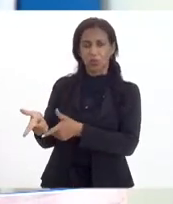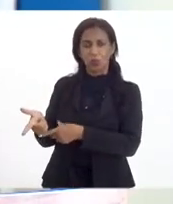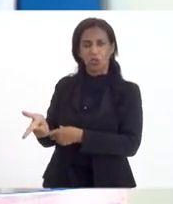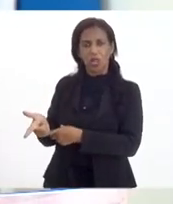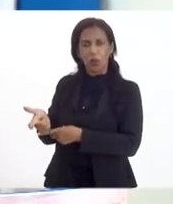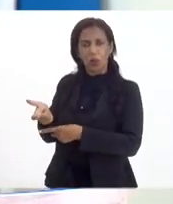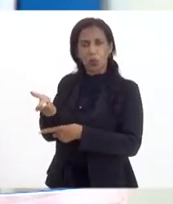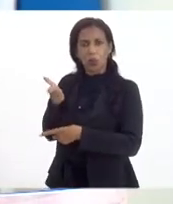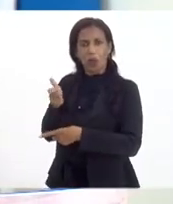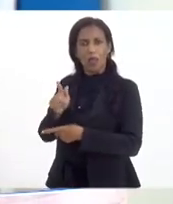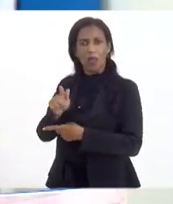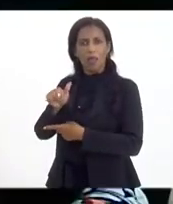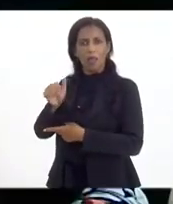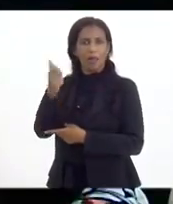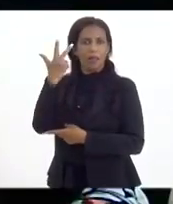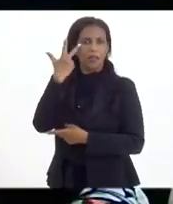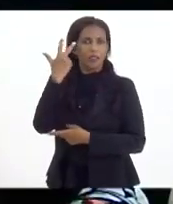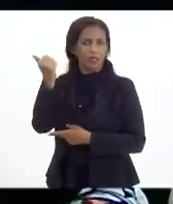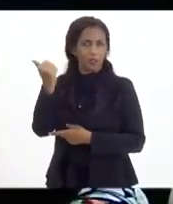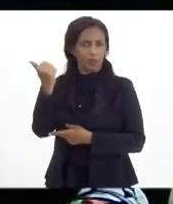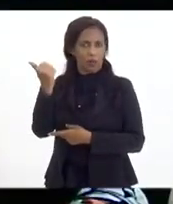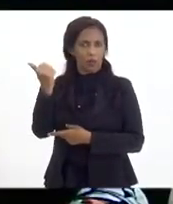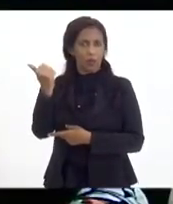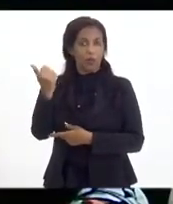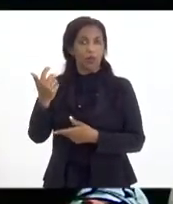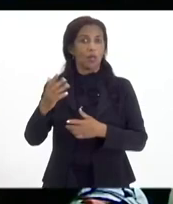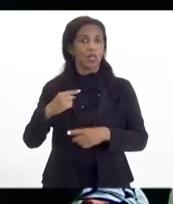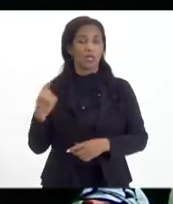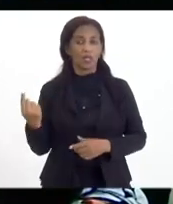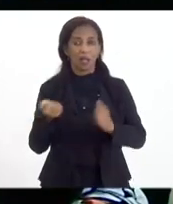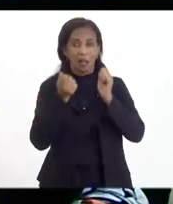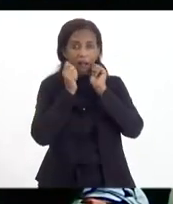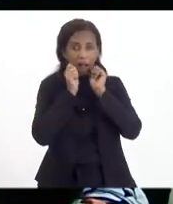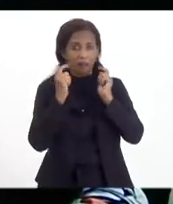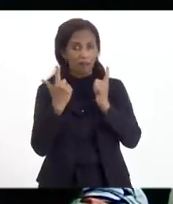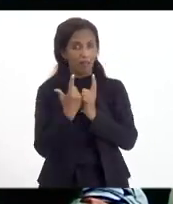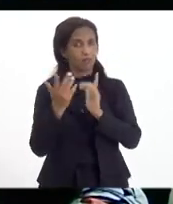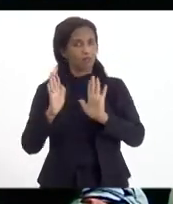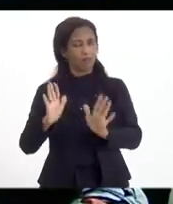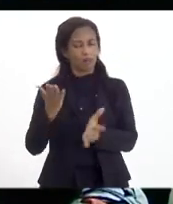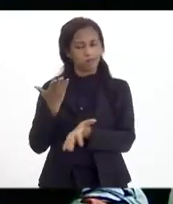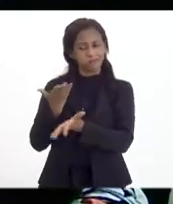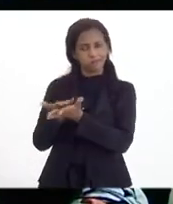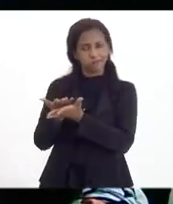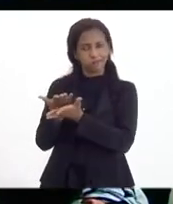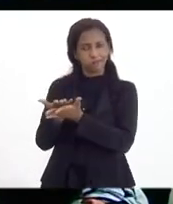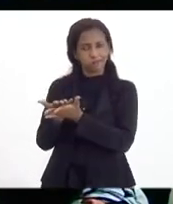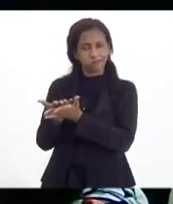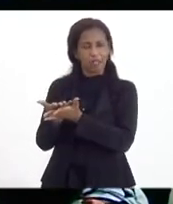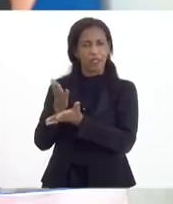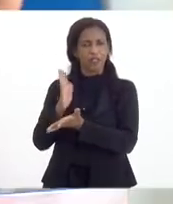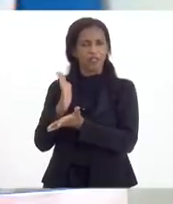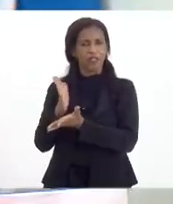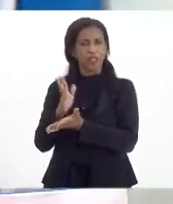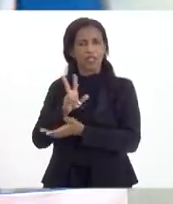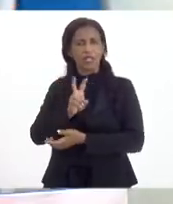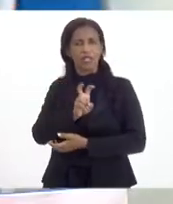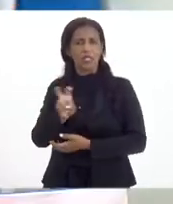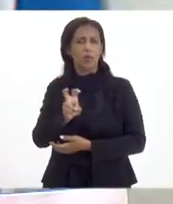que está reinjetando crescentemente. A LERJ fez um estudo sobre isso. Está certo? Nós estamos reinjetando